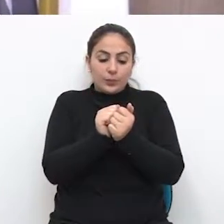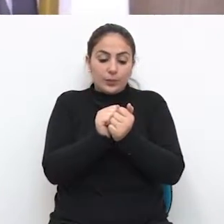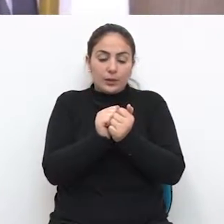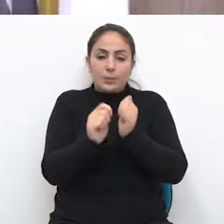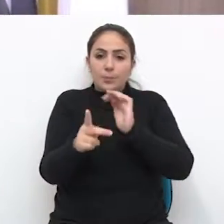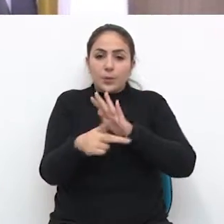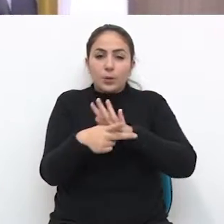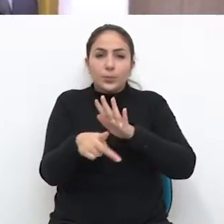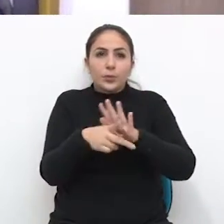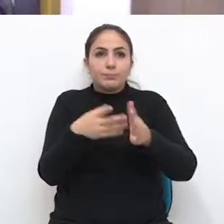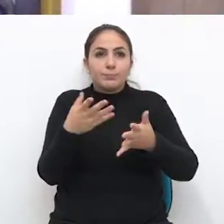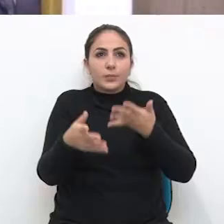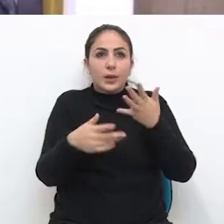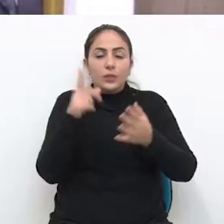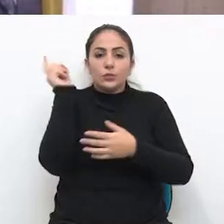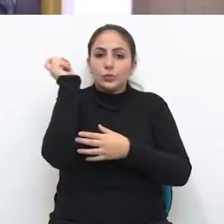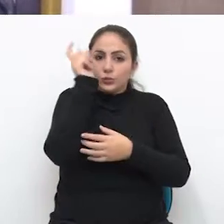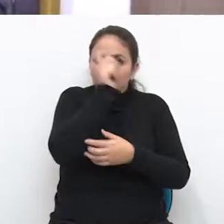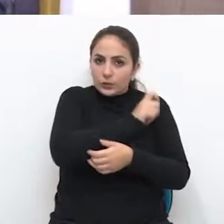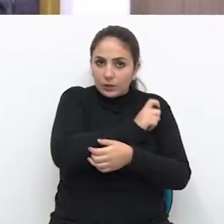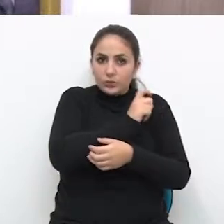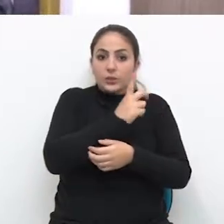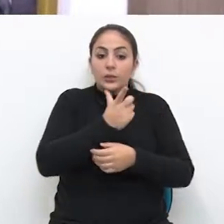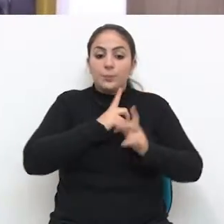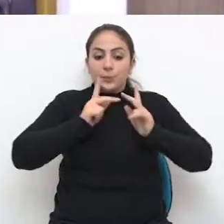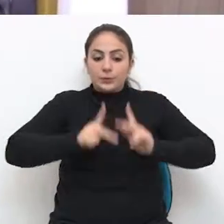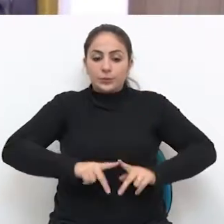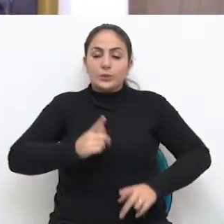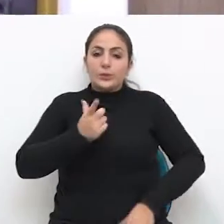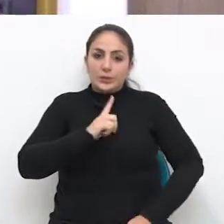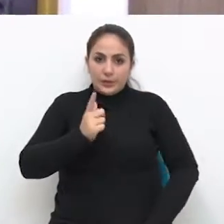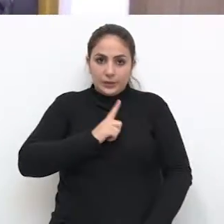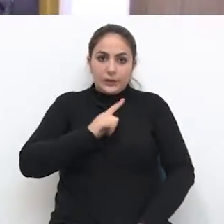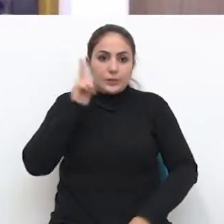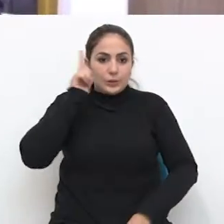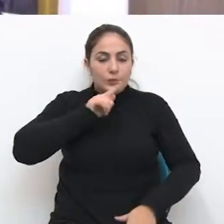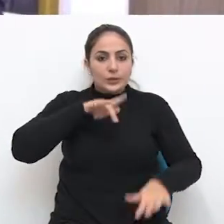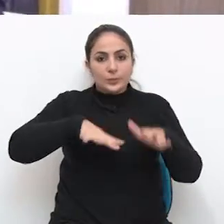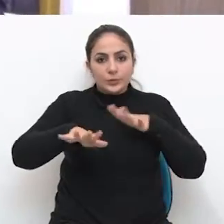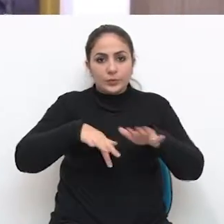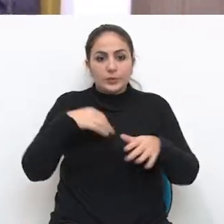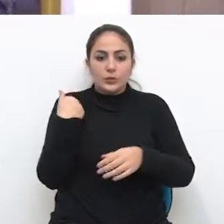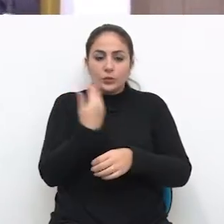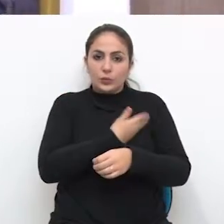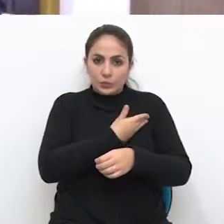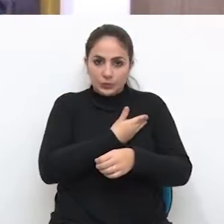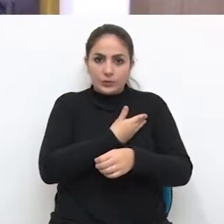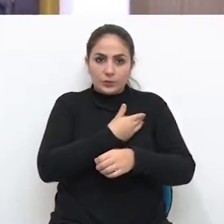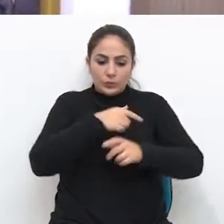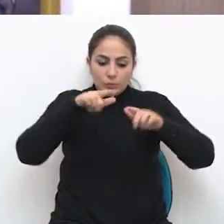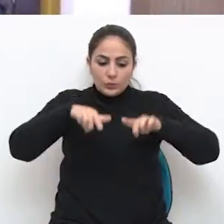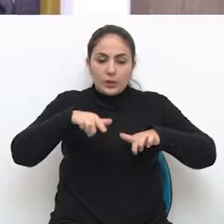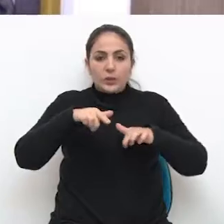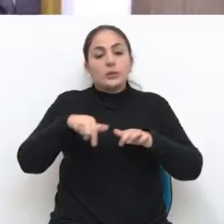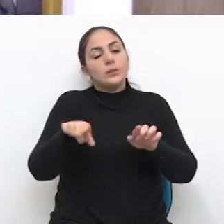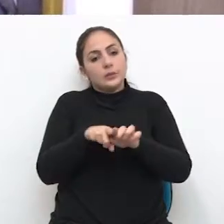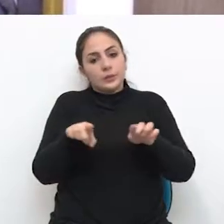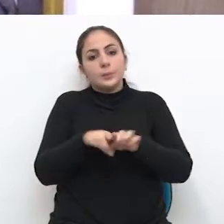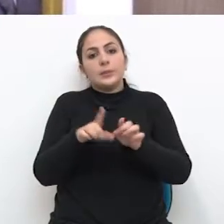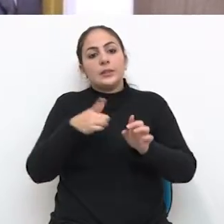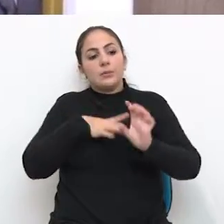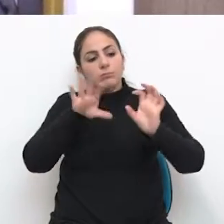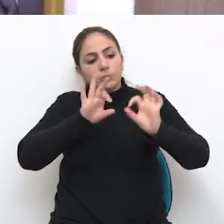às dificuldades que as pessoas têm de se locomover nas nossas calçadas, mas também